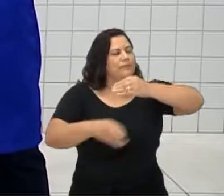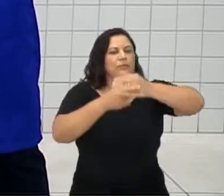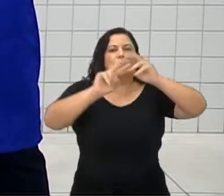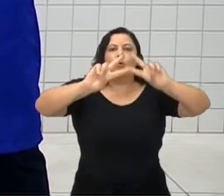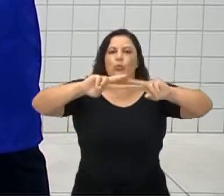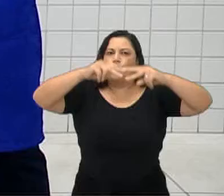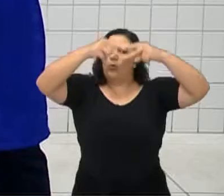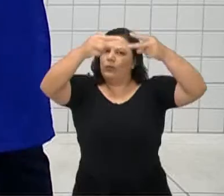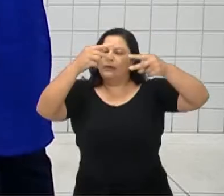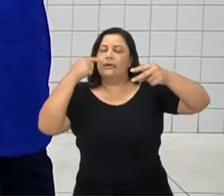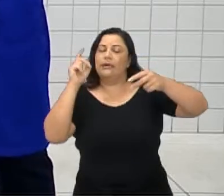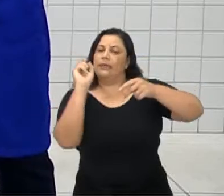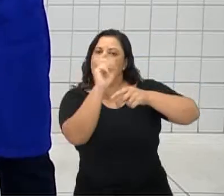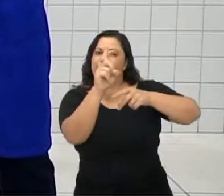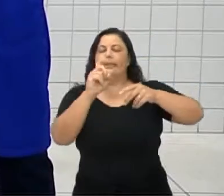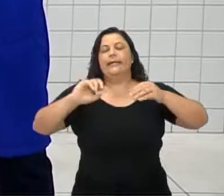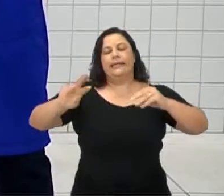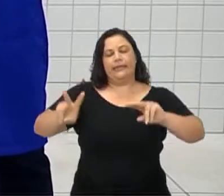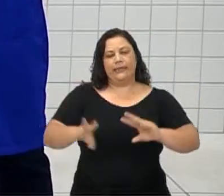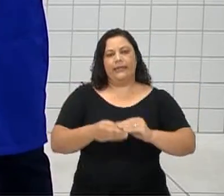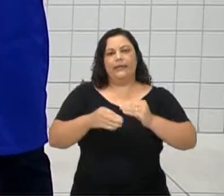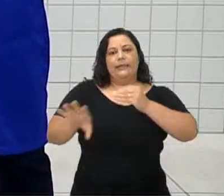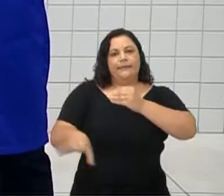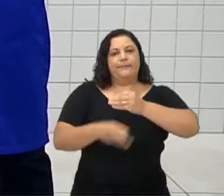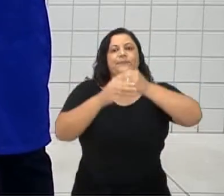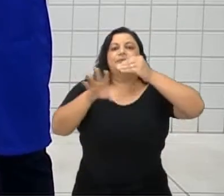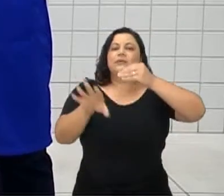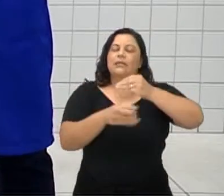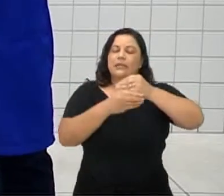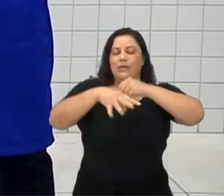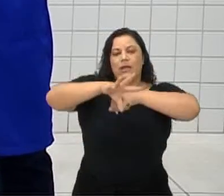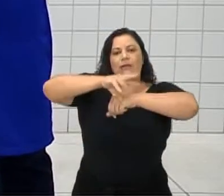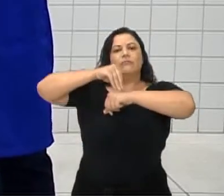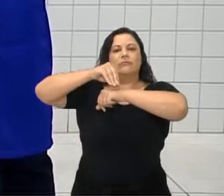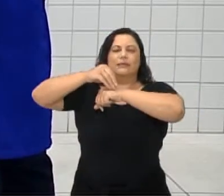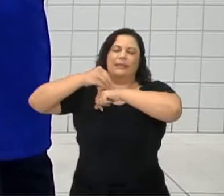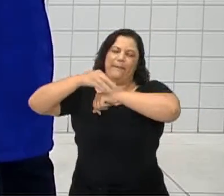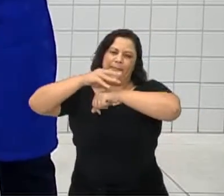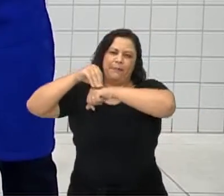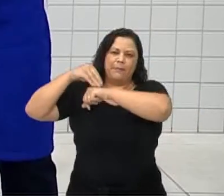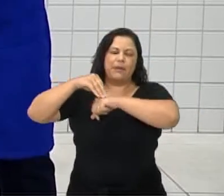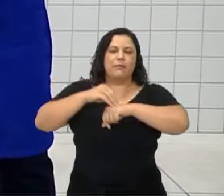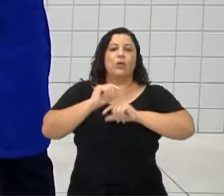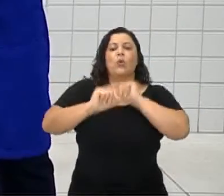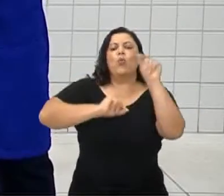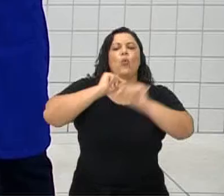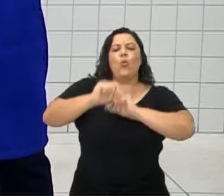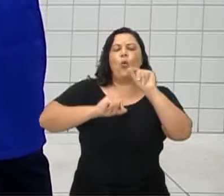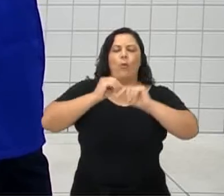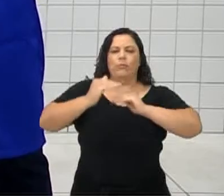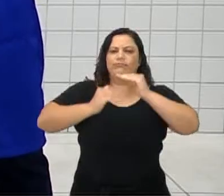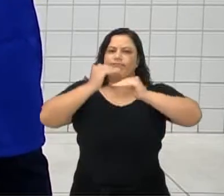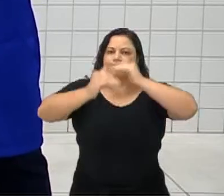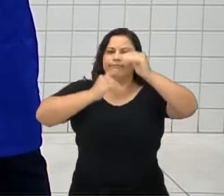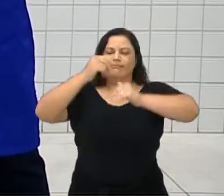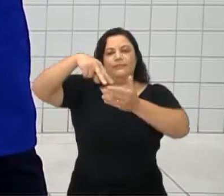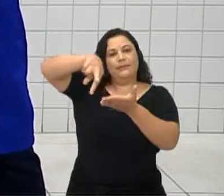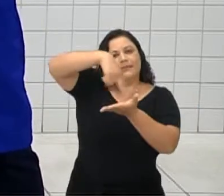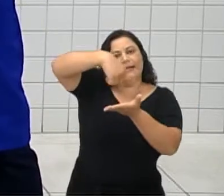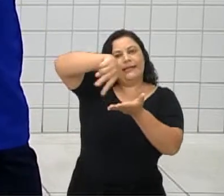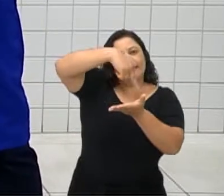seu conhecimento, vai ver como que se desenvolve essa dança, como é o